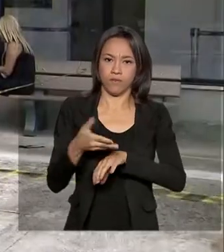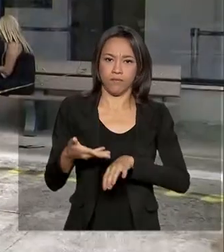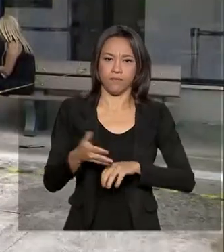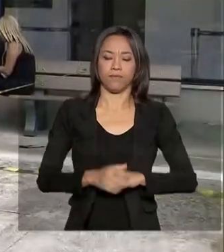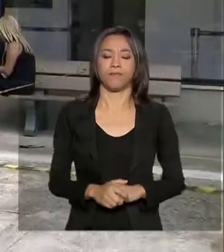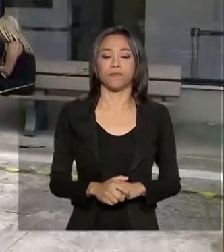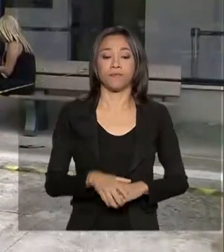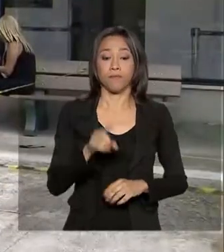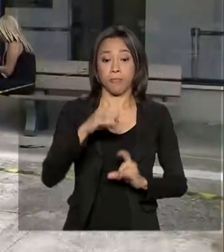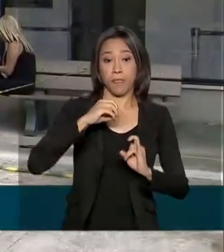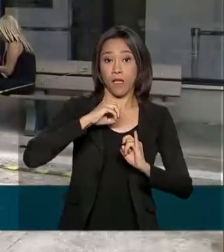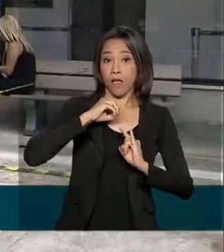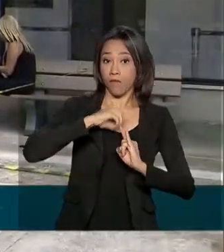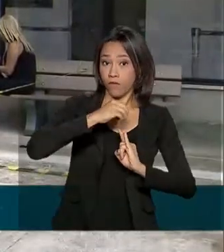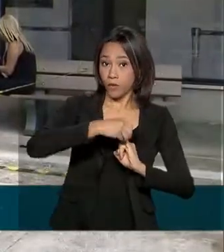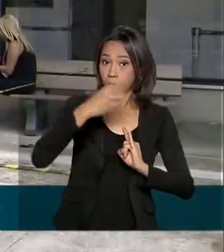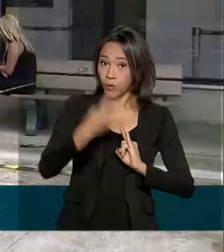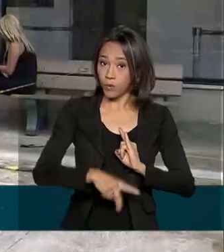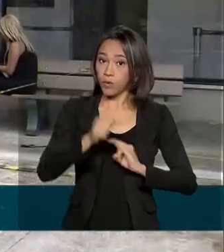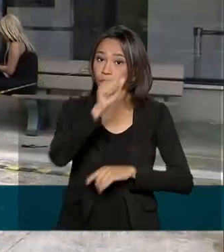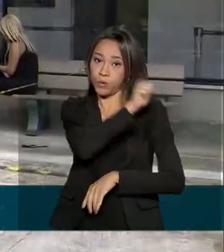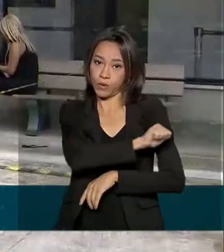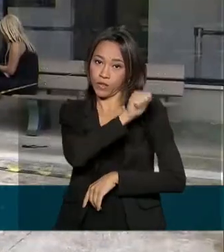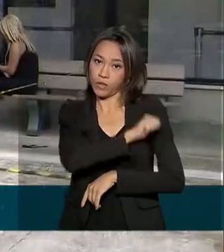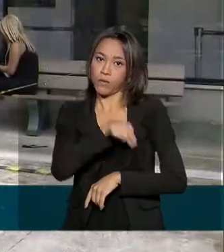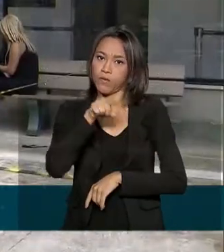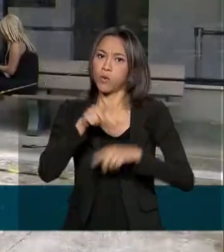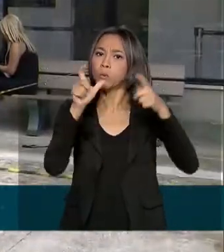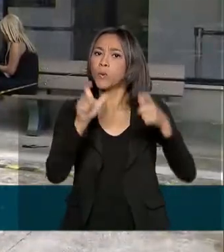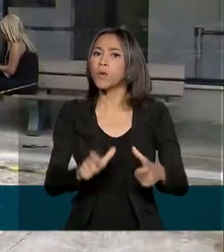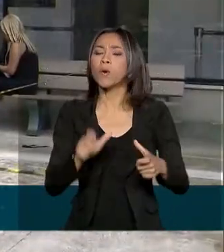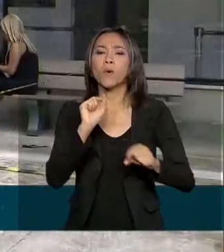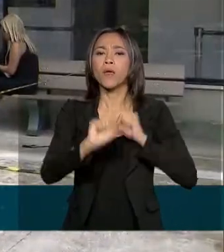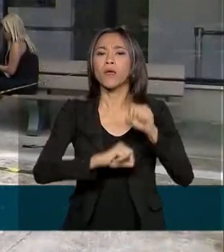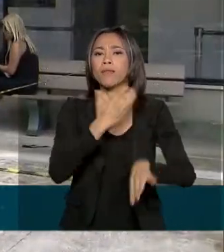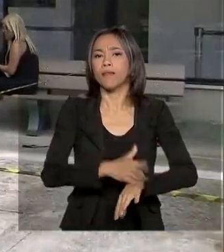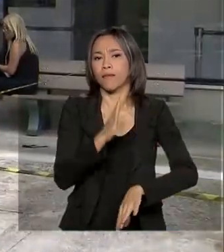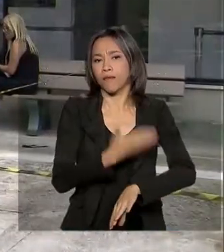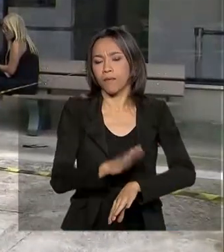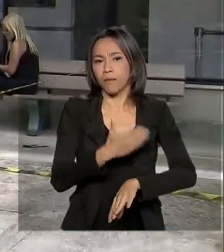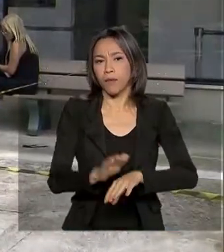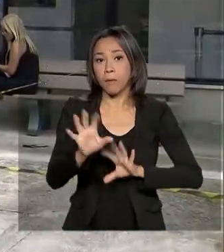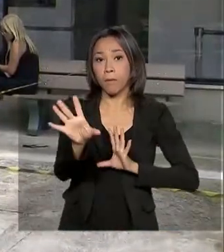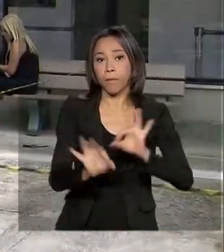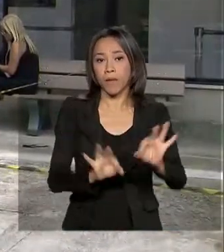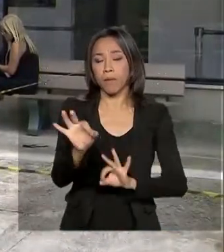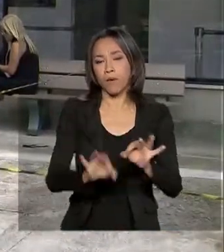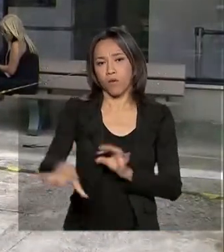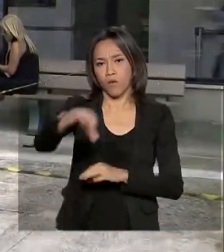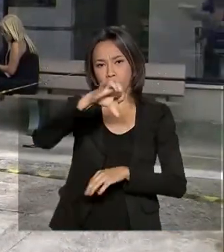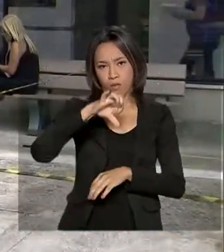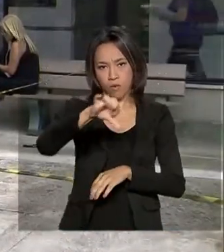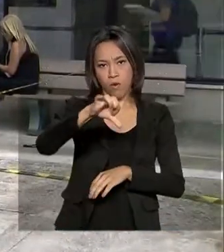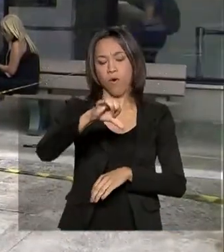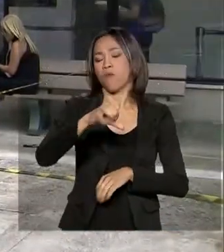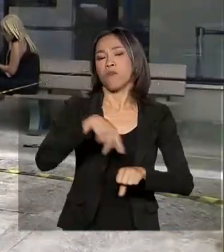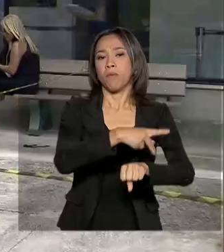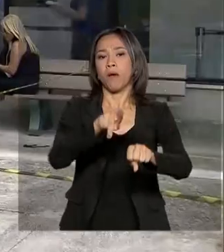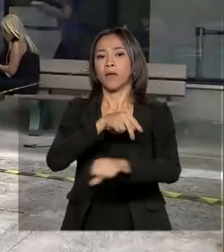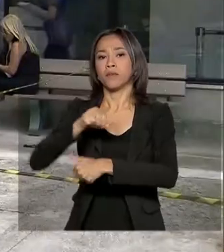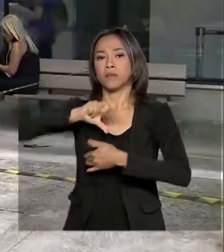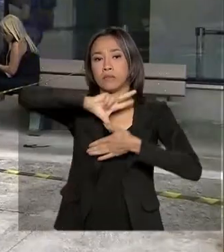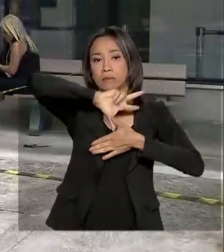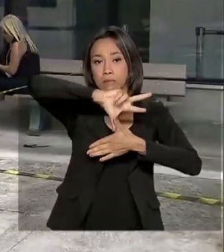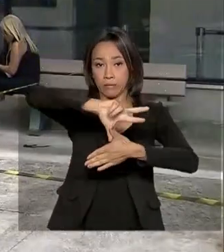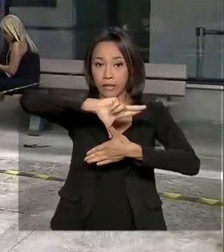A Fiocruz, no Rio de Janeiro, foi a sede de uma capacitação técnica que preparou nove países da América Latina para vigilância e